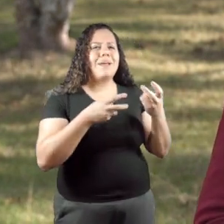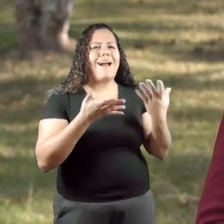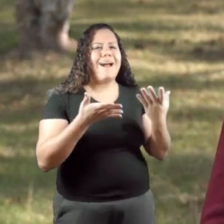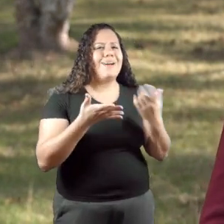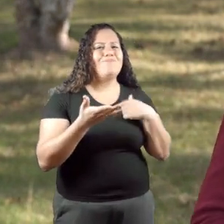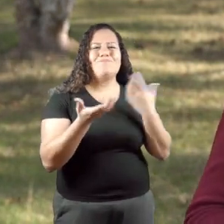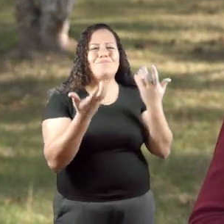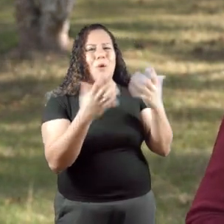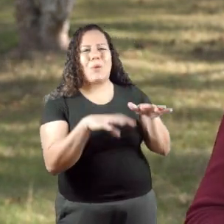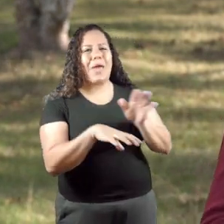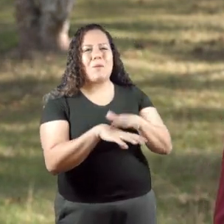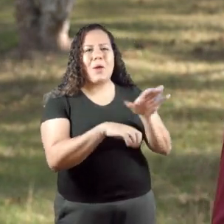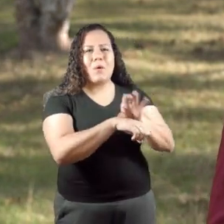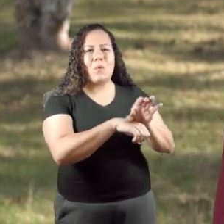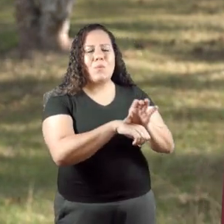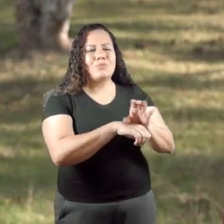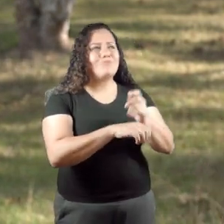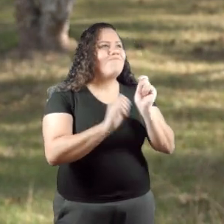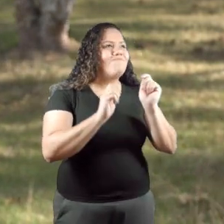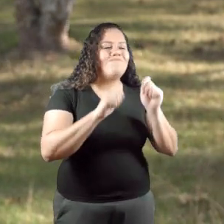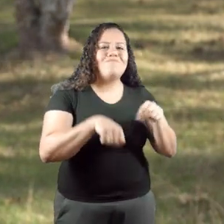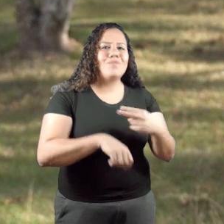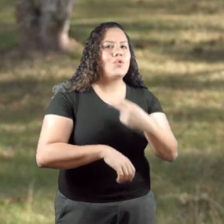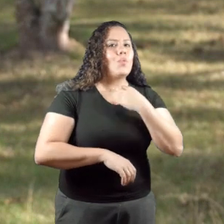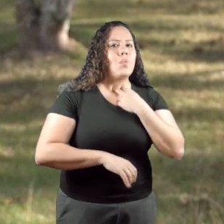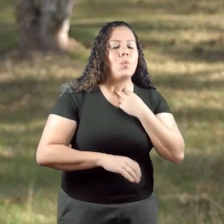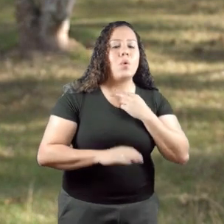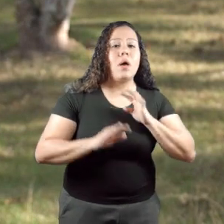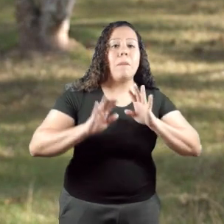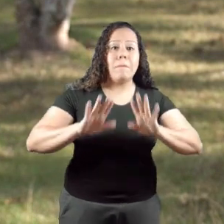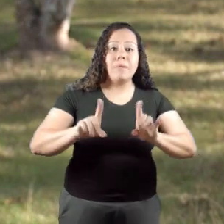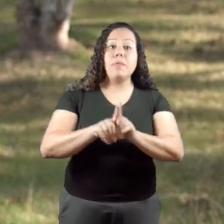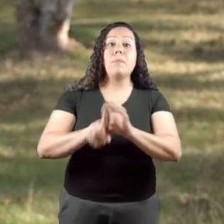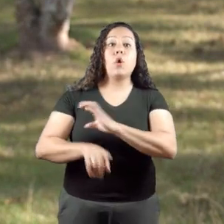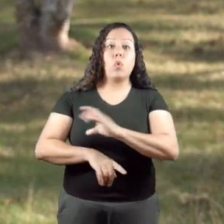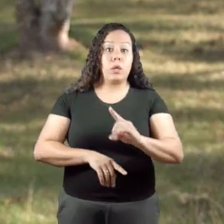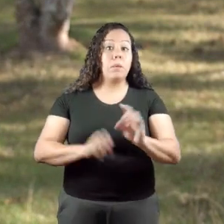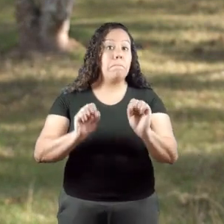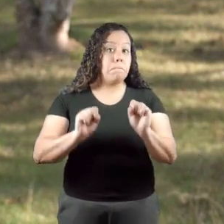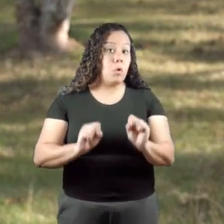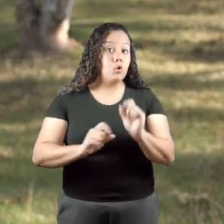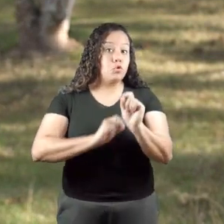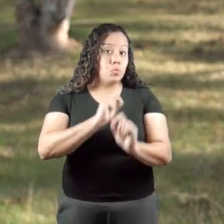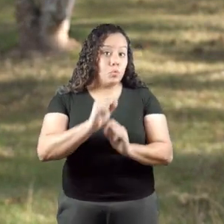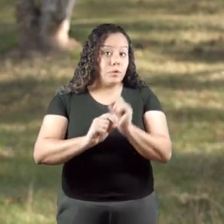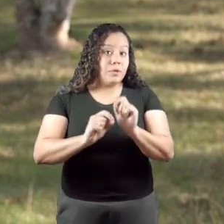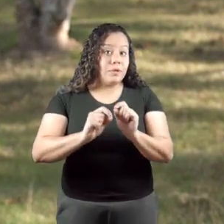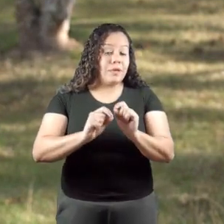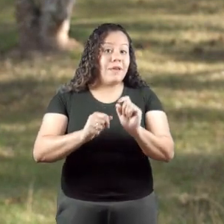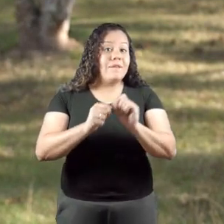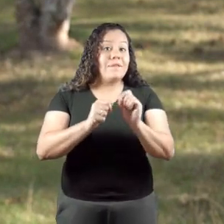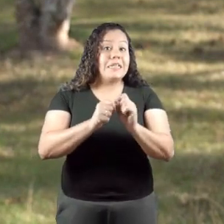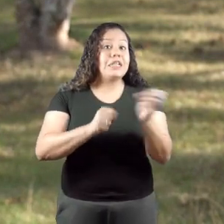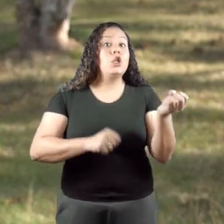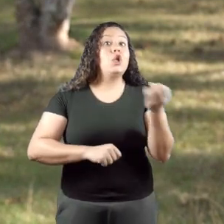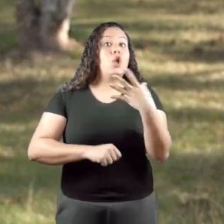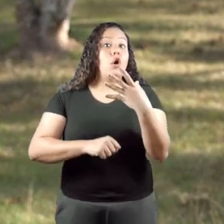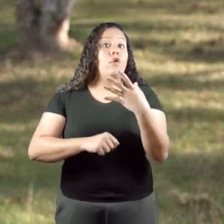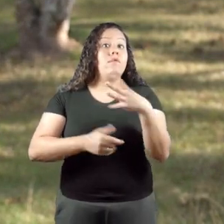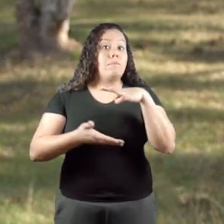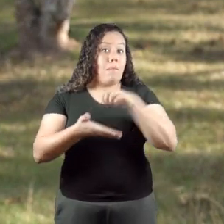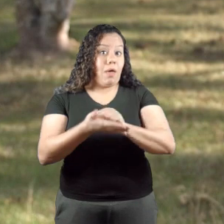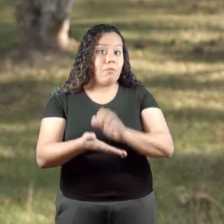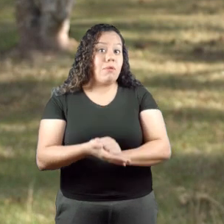depois percebeu que não é possível cursar a disciplina, mas também o coordenador poderá realizar